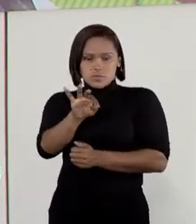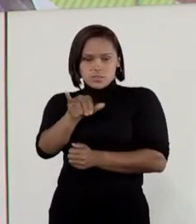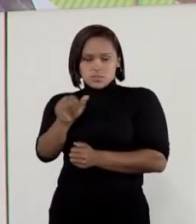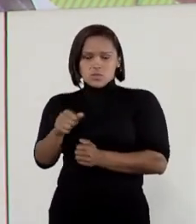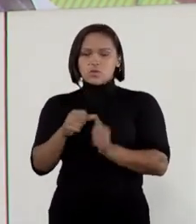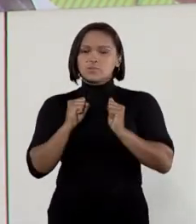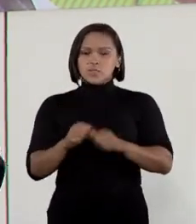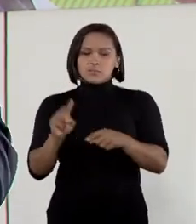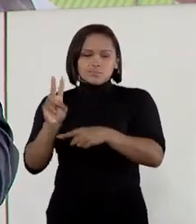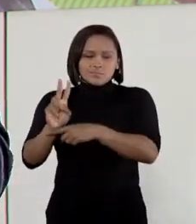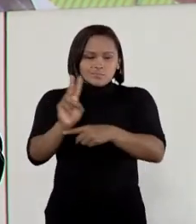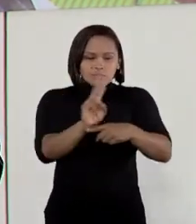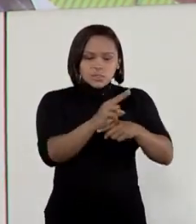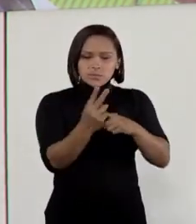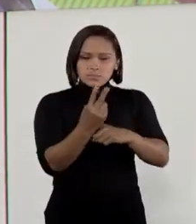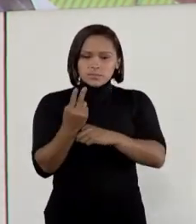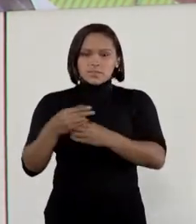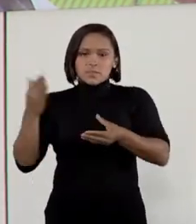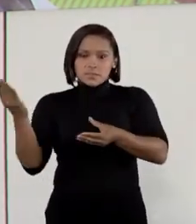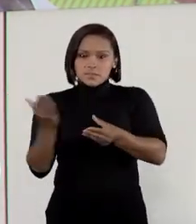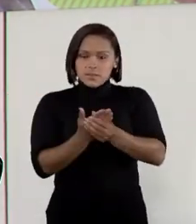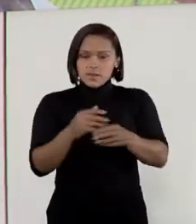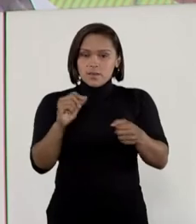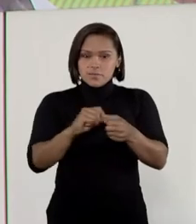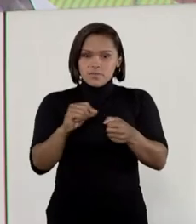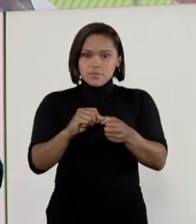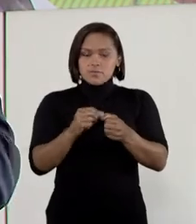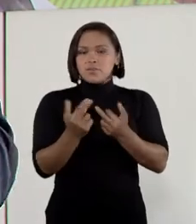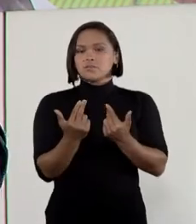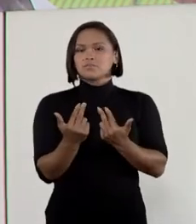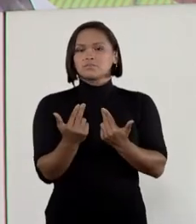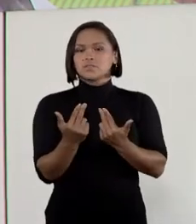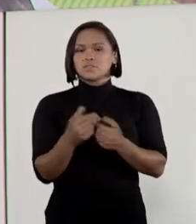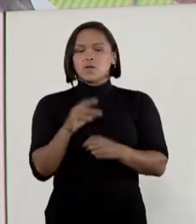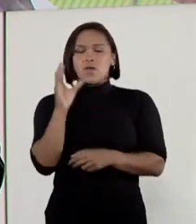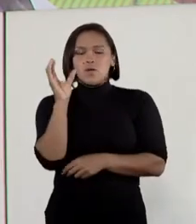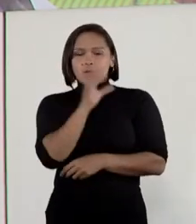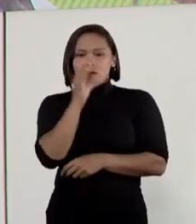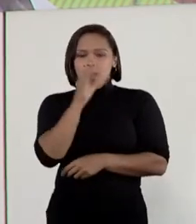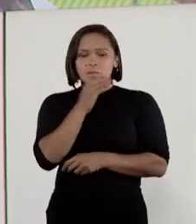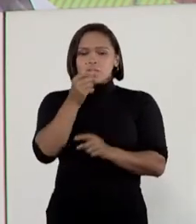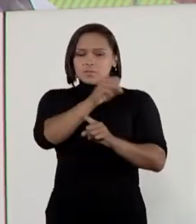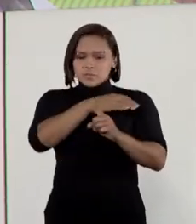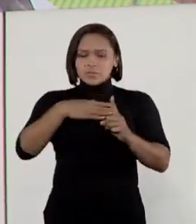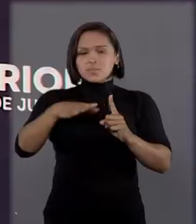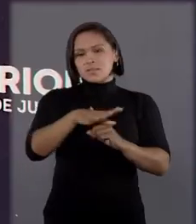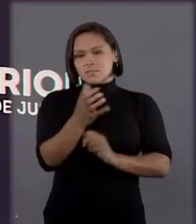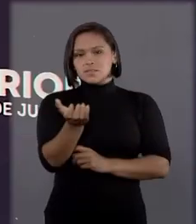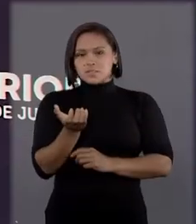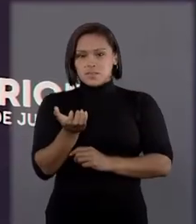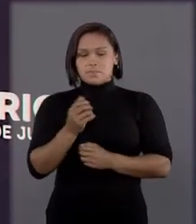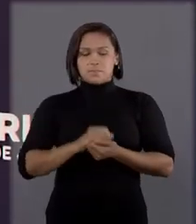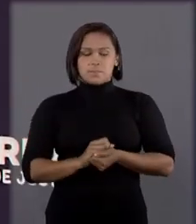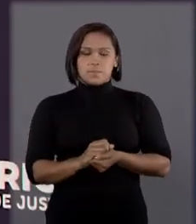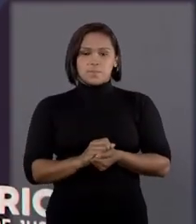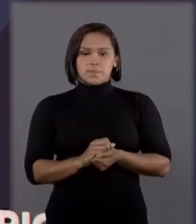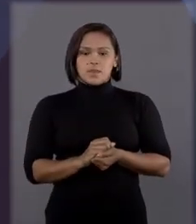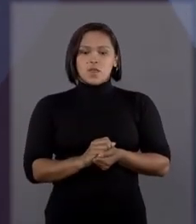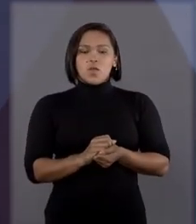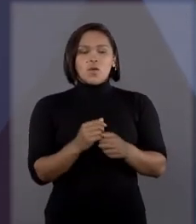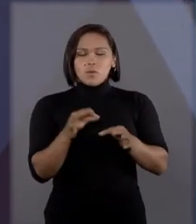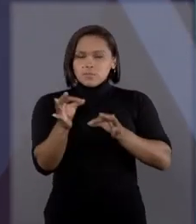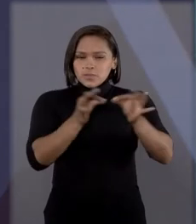gente possa contribuir para que as ações sejam executadas de forma rápida como a sociedade exige. O plano de gestão